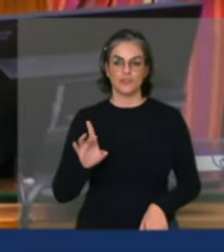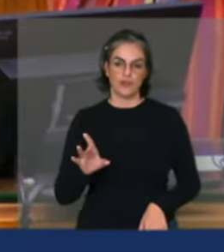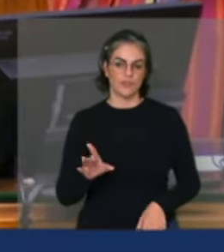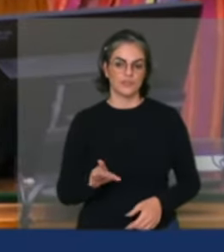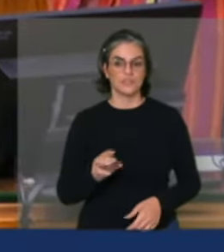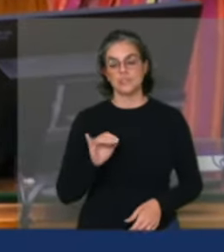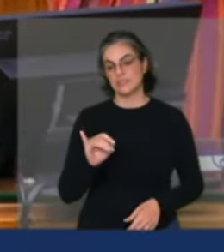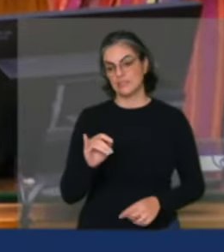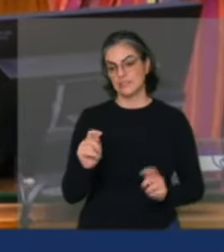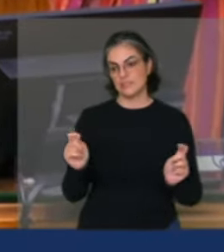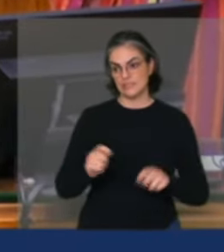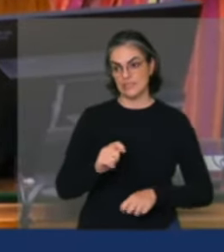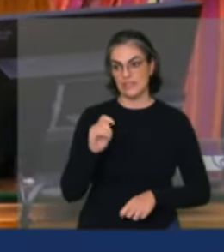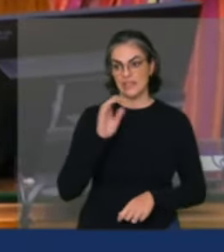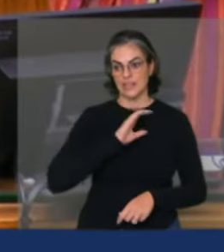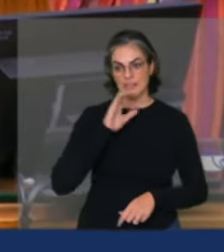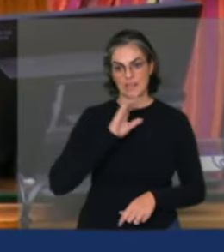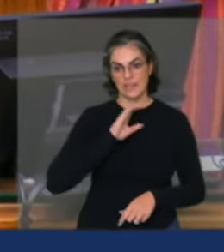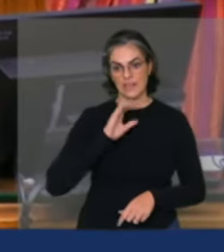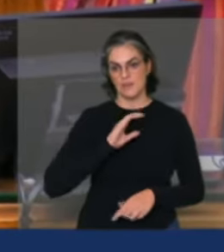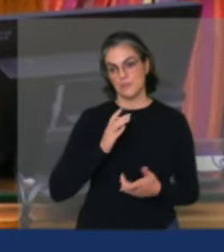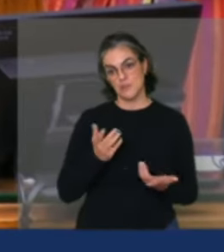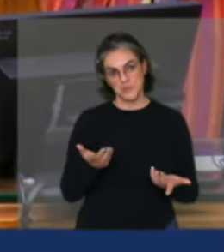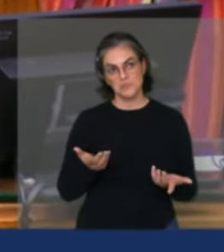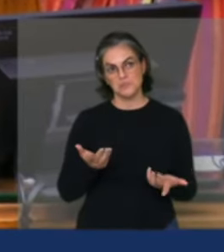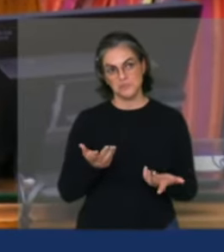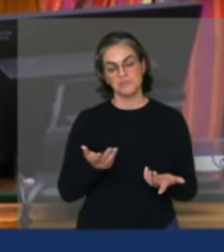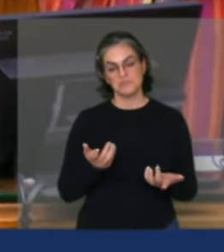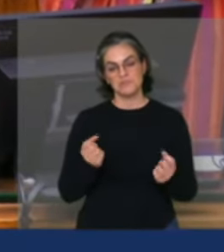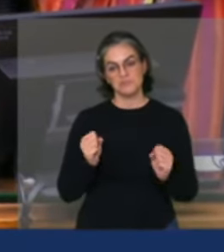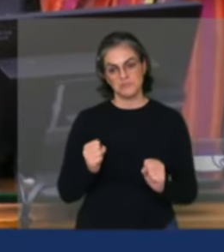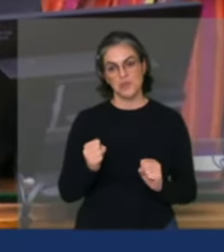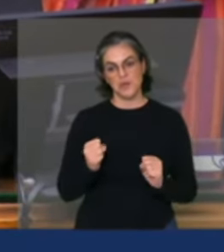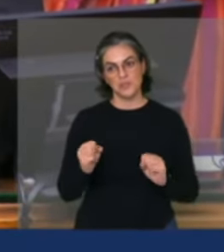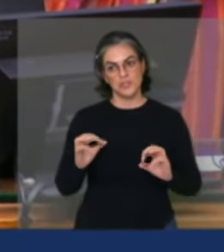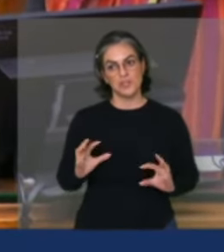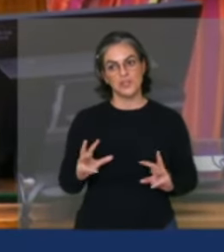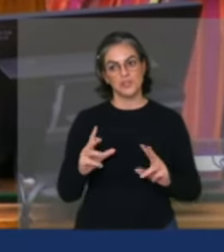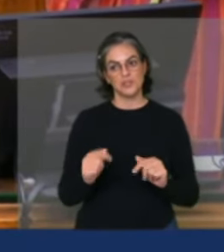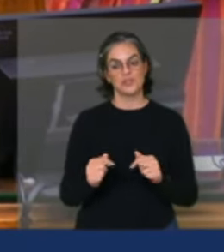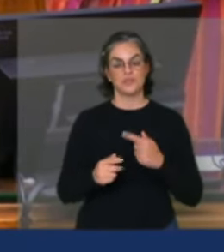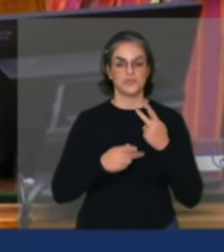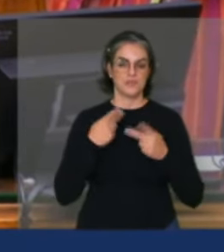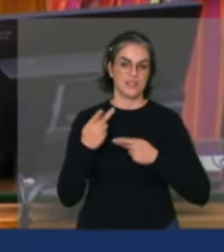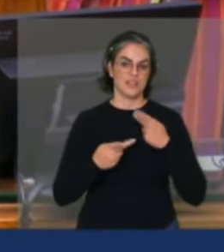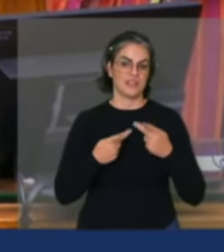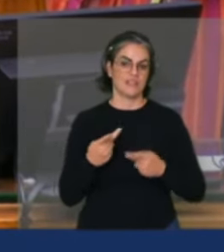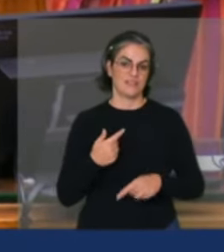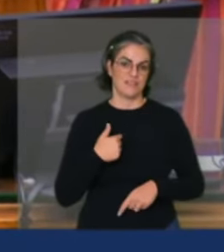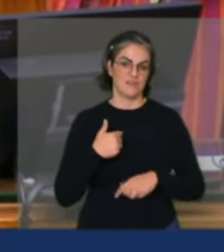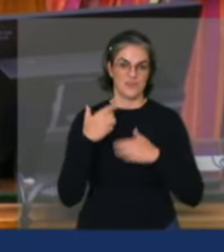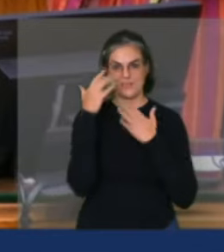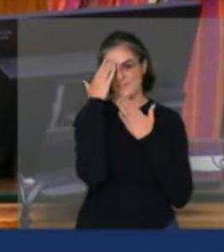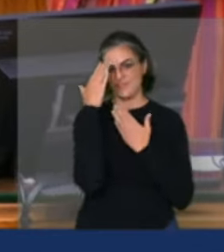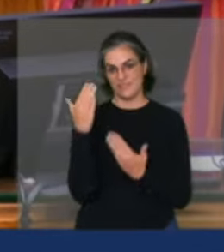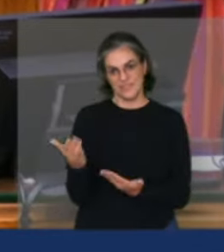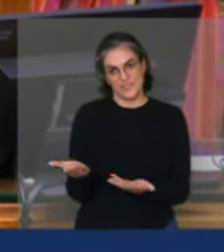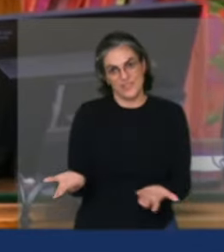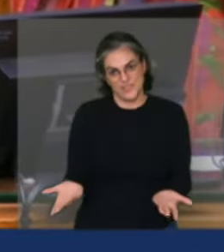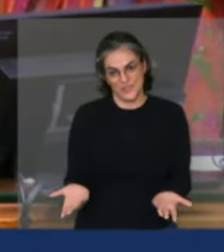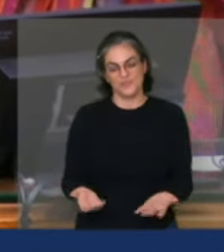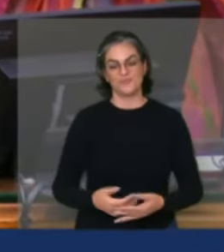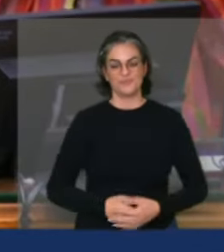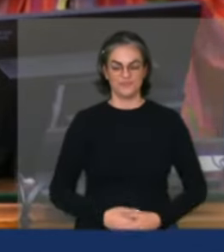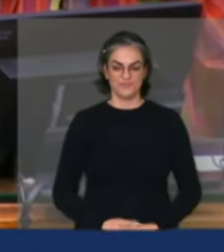pudermos ser um pouco mais sucintos para que todos possam falar eu ficaria muito grato de poder passar a palavra a